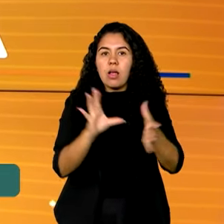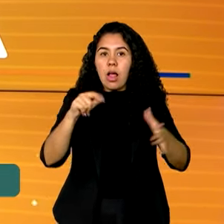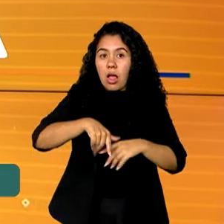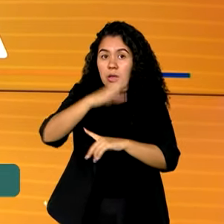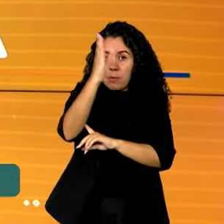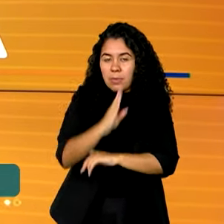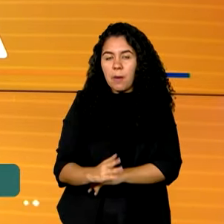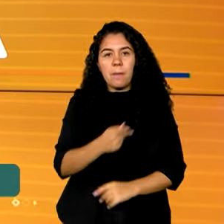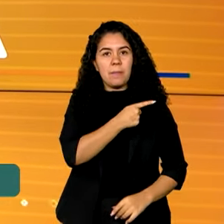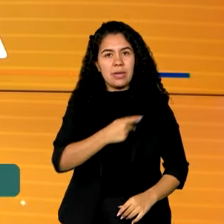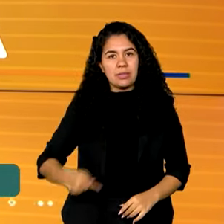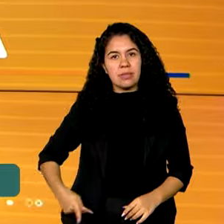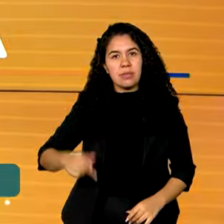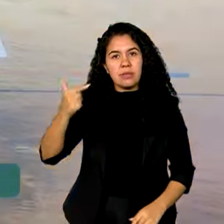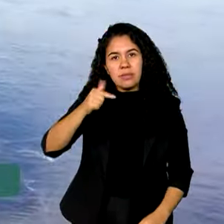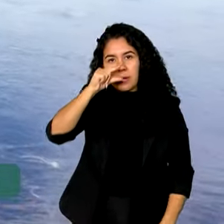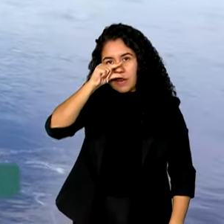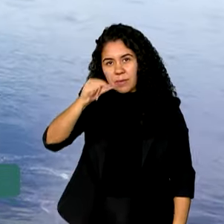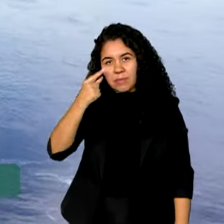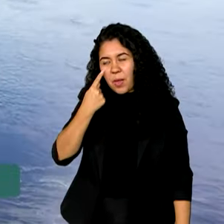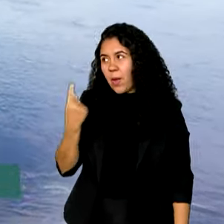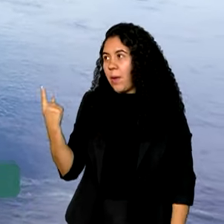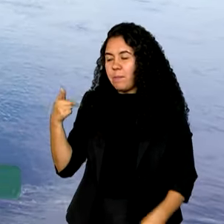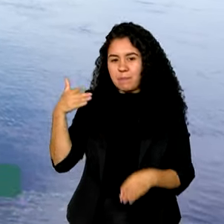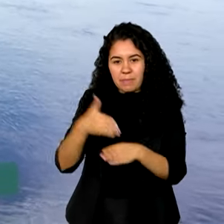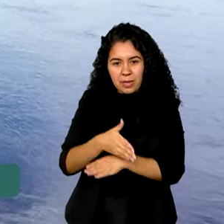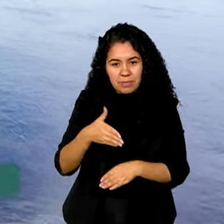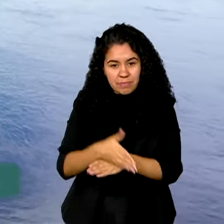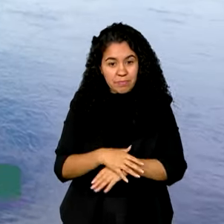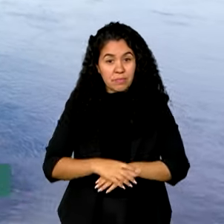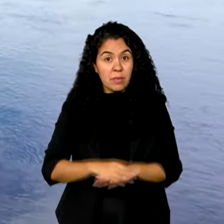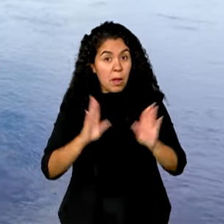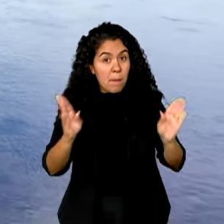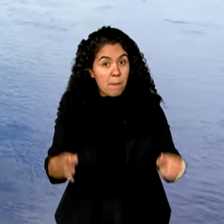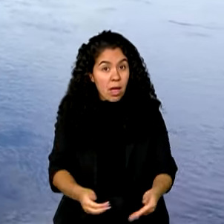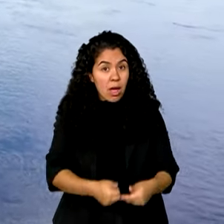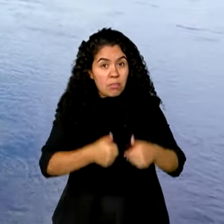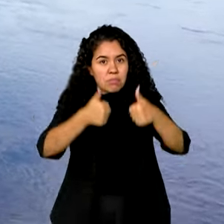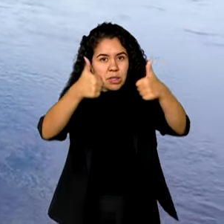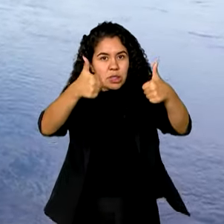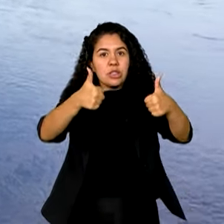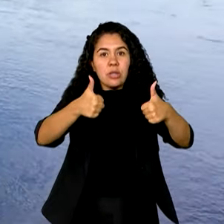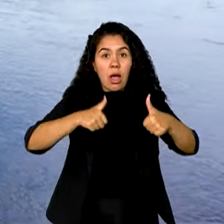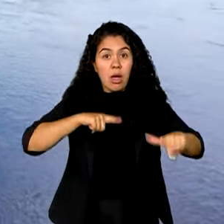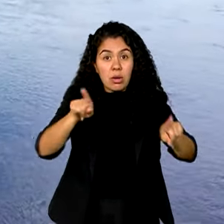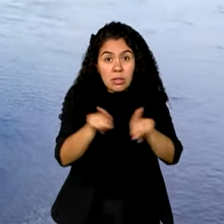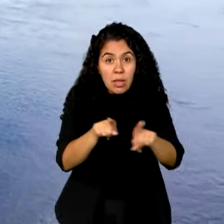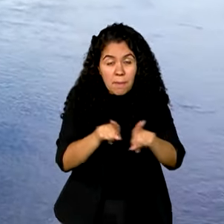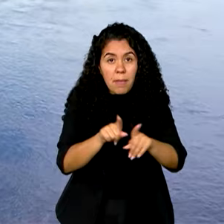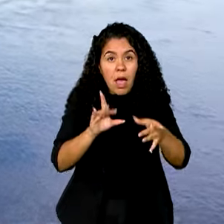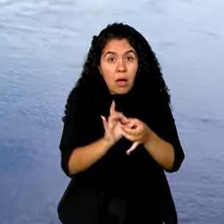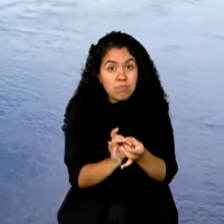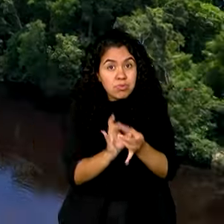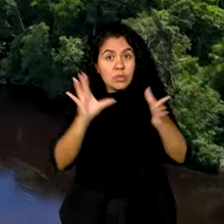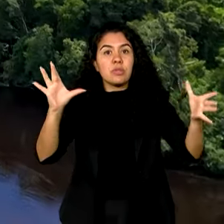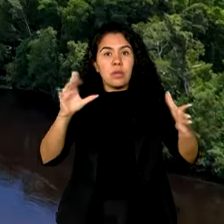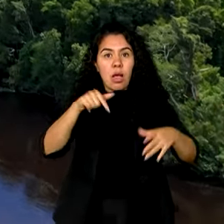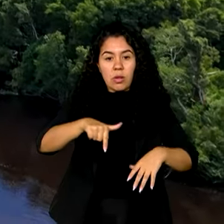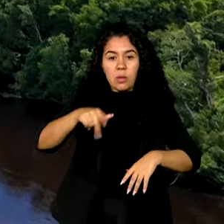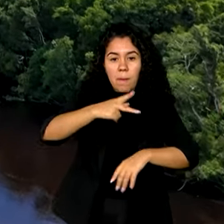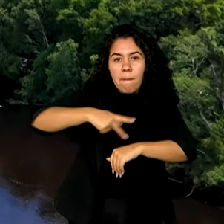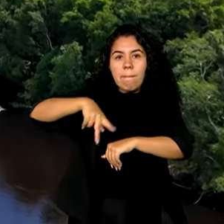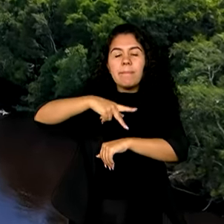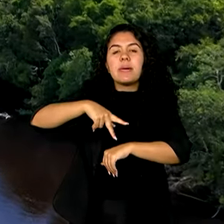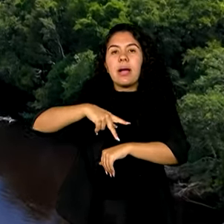Alckmin participou do evento. Para modernizar o licenciamento ambiental do país, o IBAMA vai